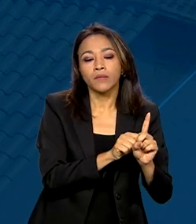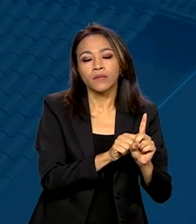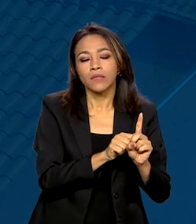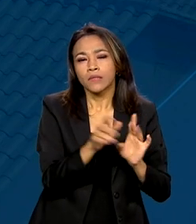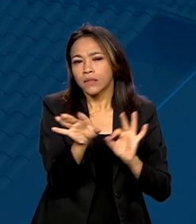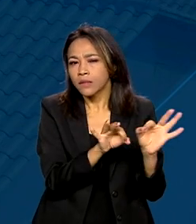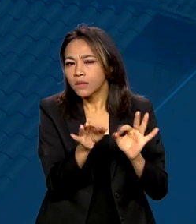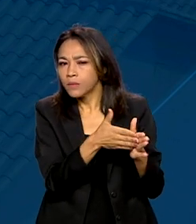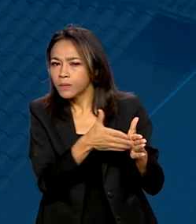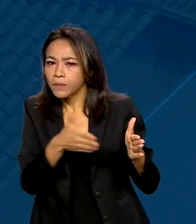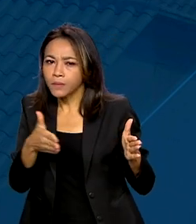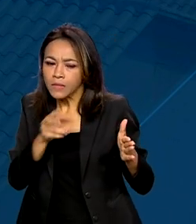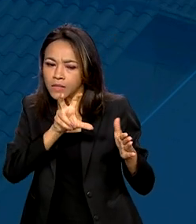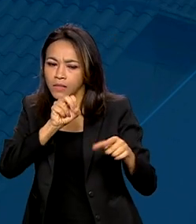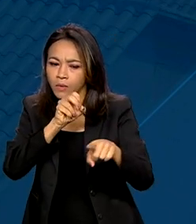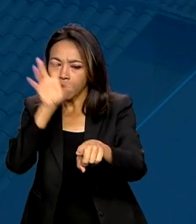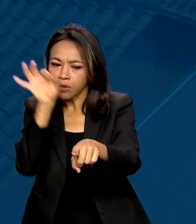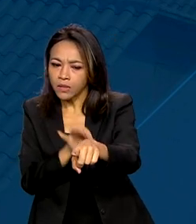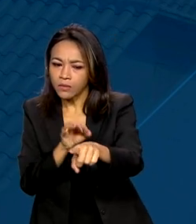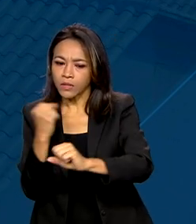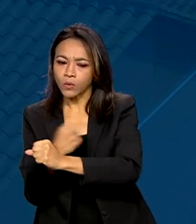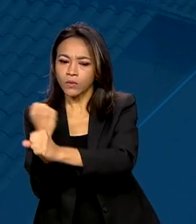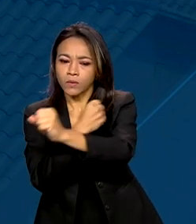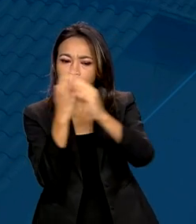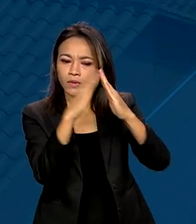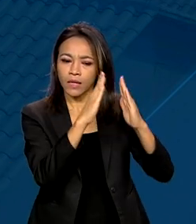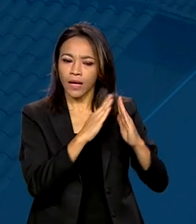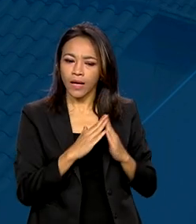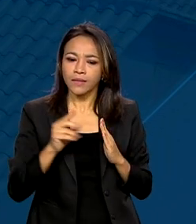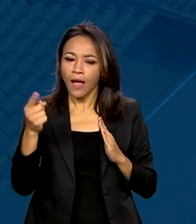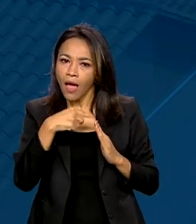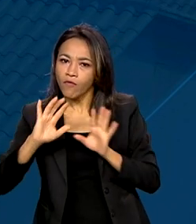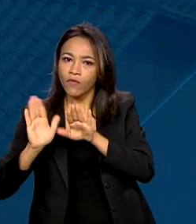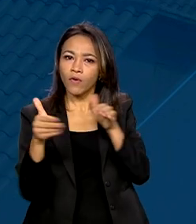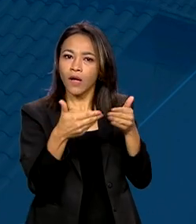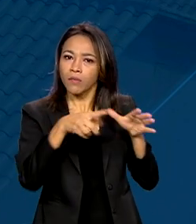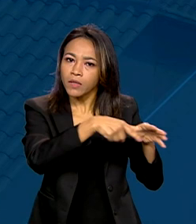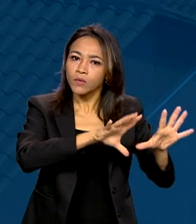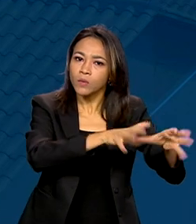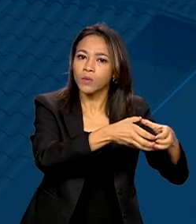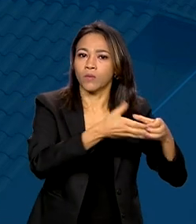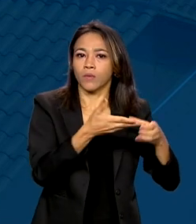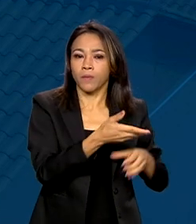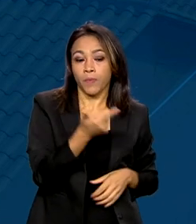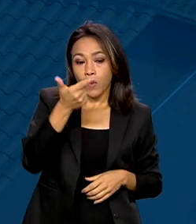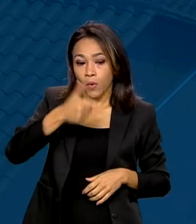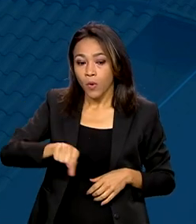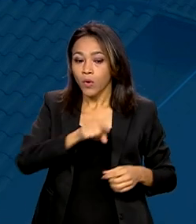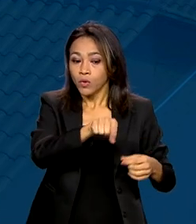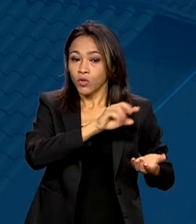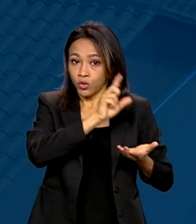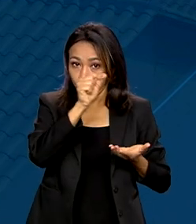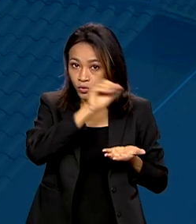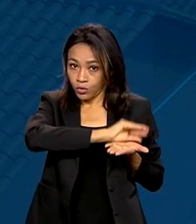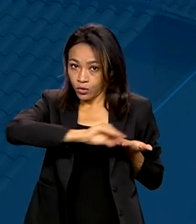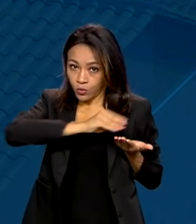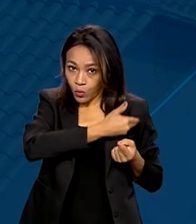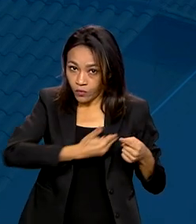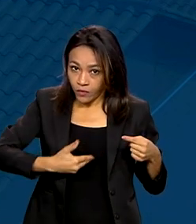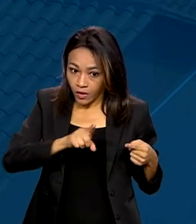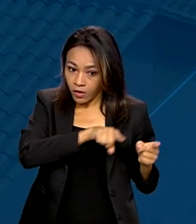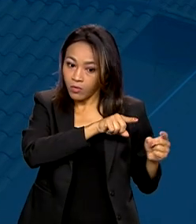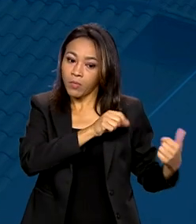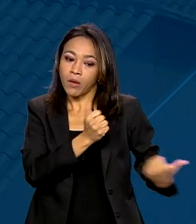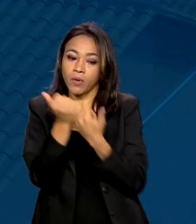é que 50% das unidades habitacionais sejam destinadas a esse público. O subsídio para famílias de baixa renda das